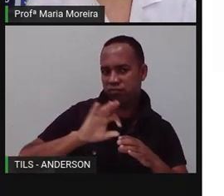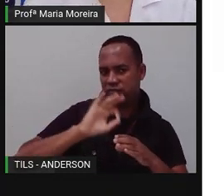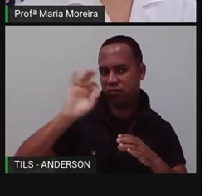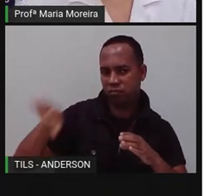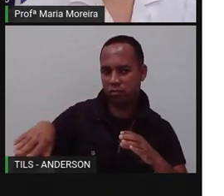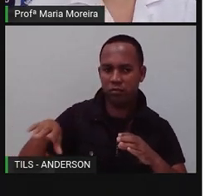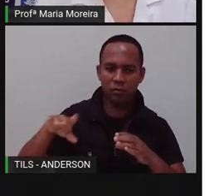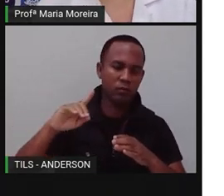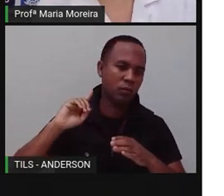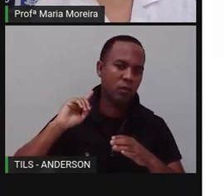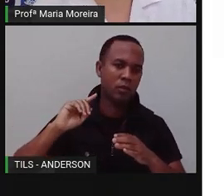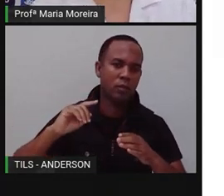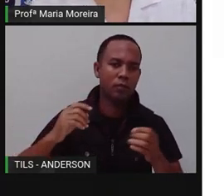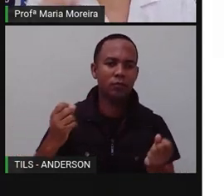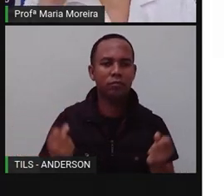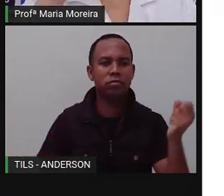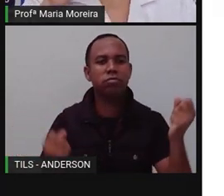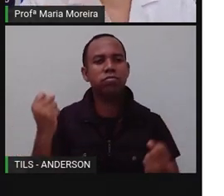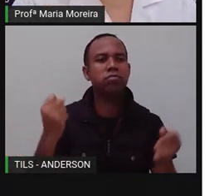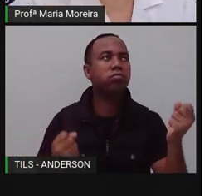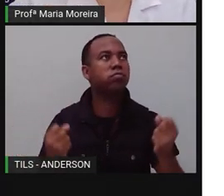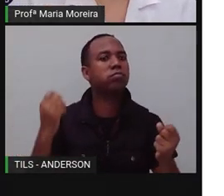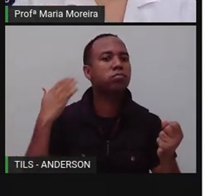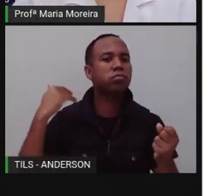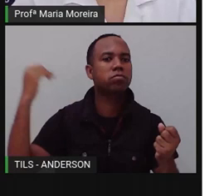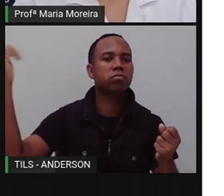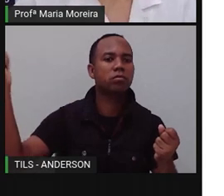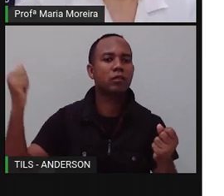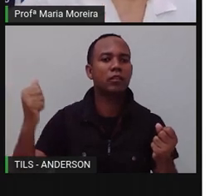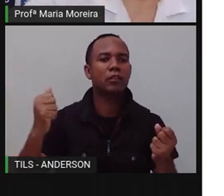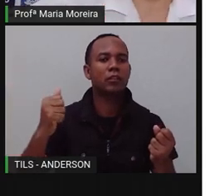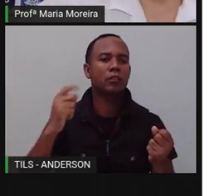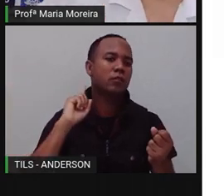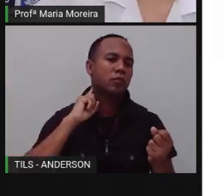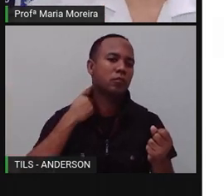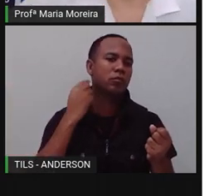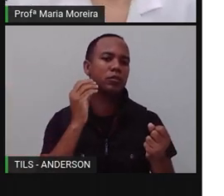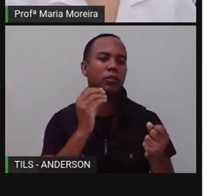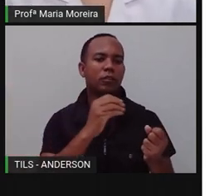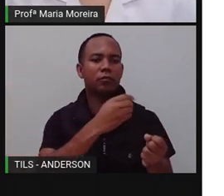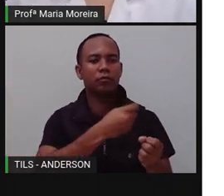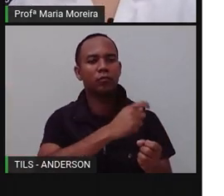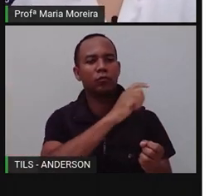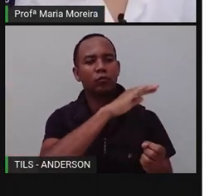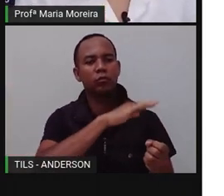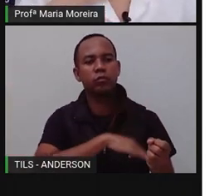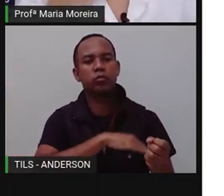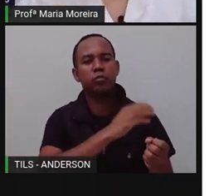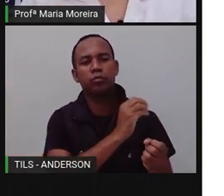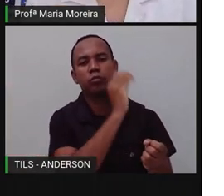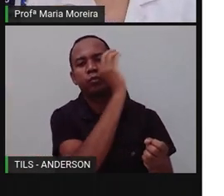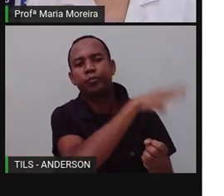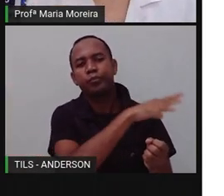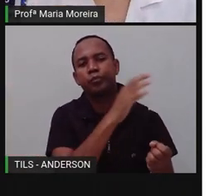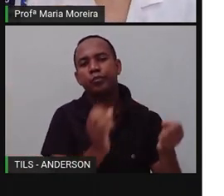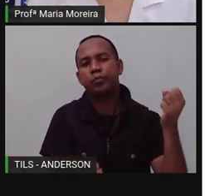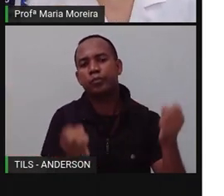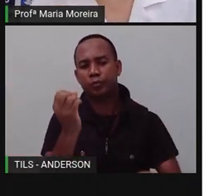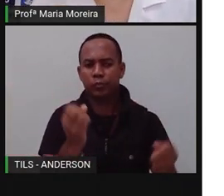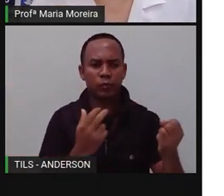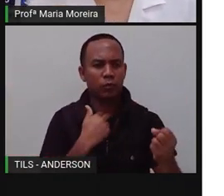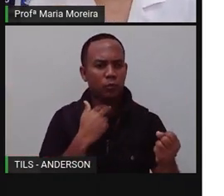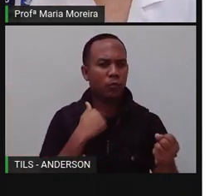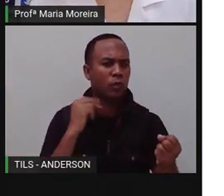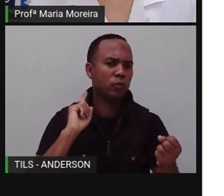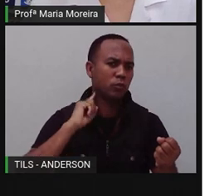A gente está viajando, joga o lixo pela janela. É multa, viu? A polícia te multa. E aí, está poluindo o meio ambiente.